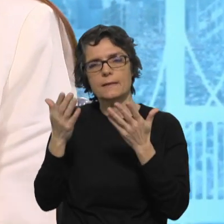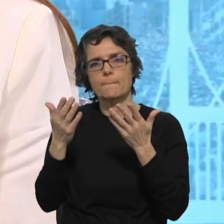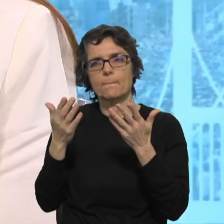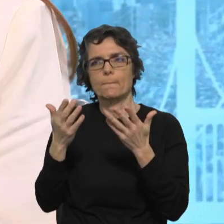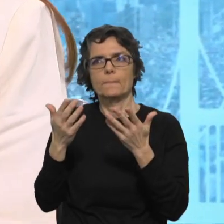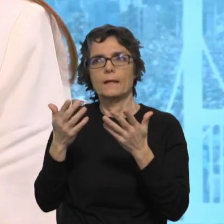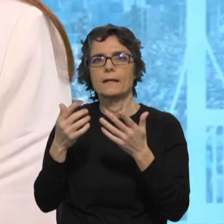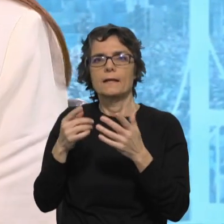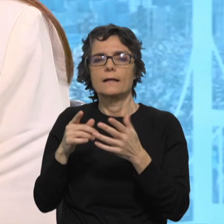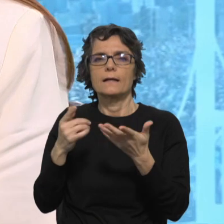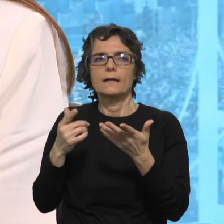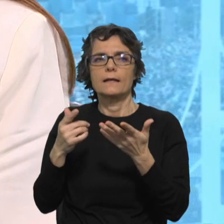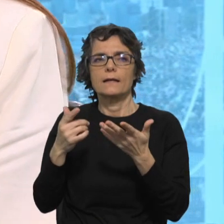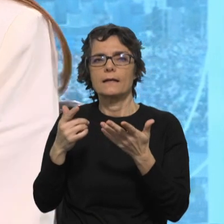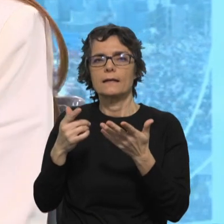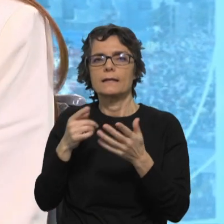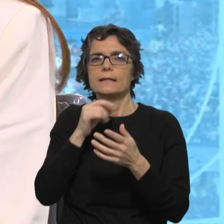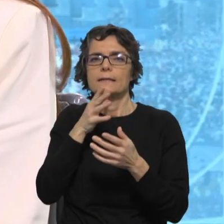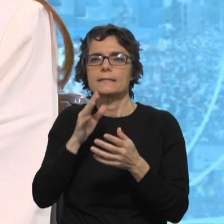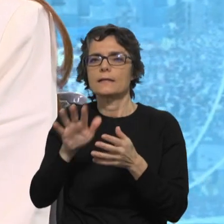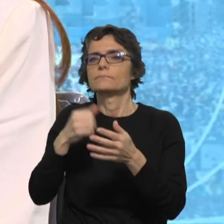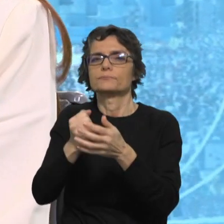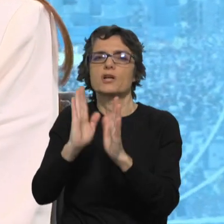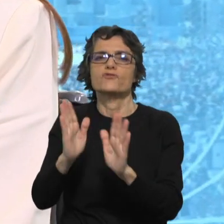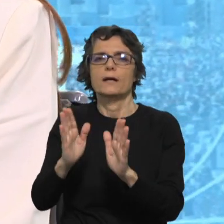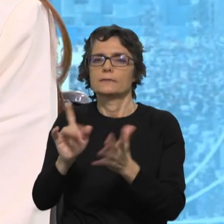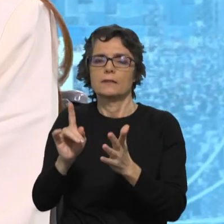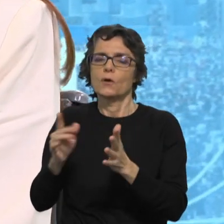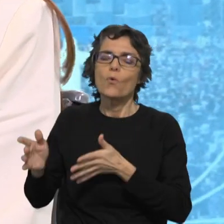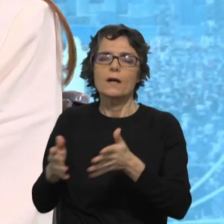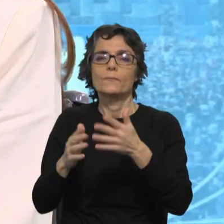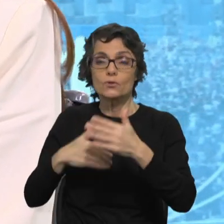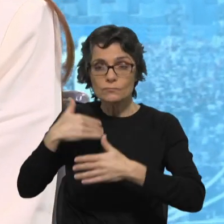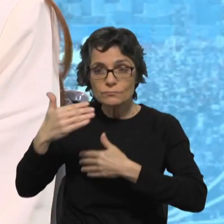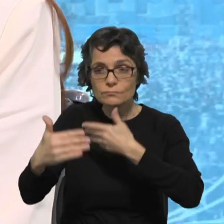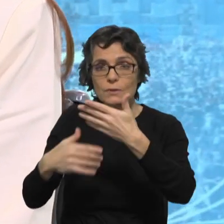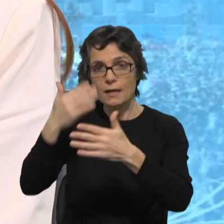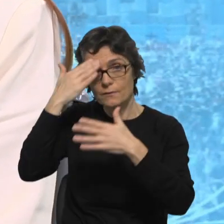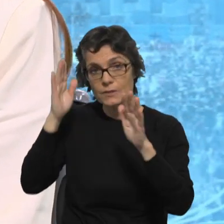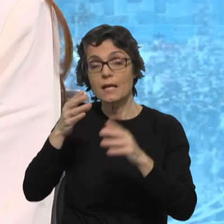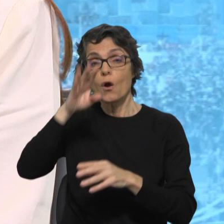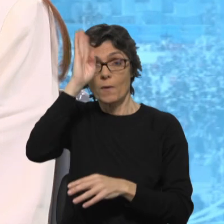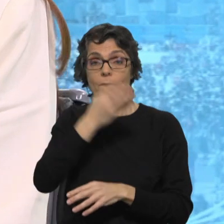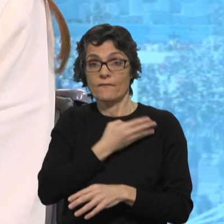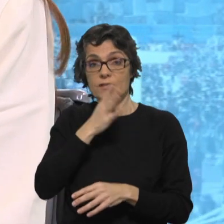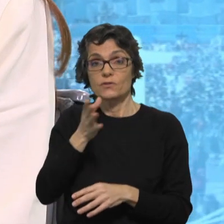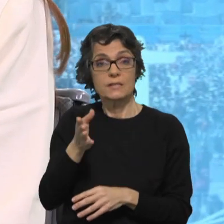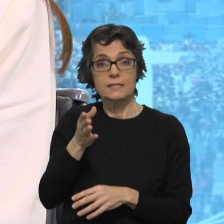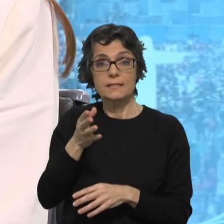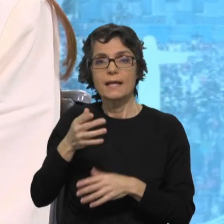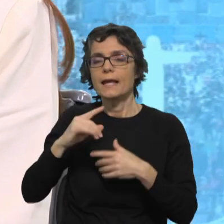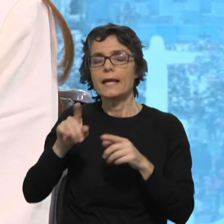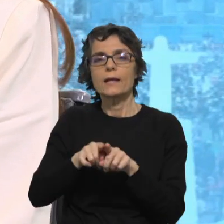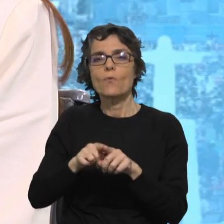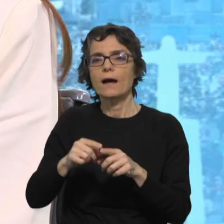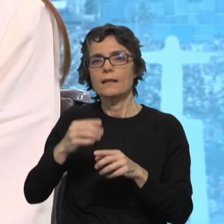em processo. Muito ao estilo do que tem dito o Papa Francisco sobre a importância de iniciar processos. É verdade que